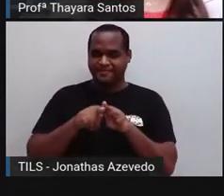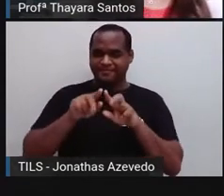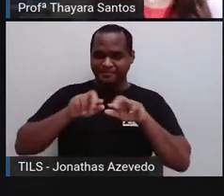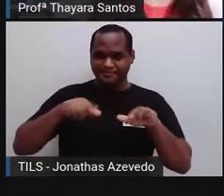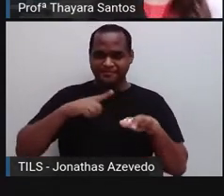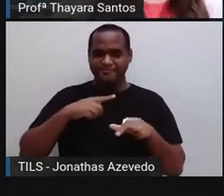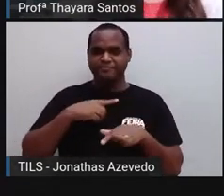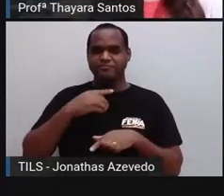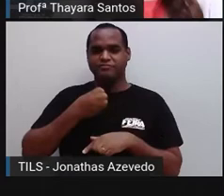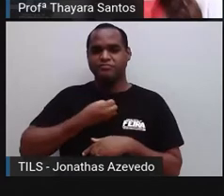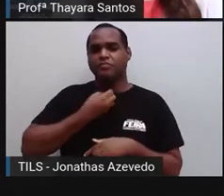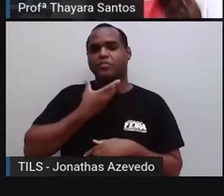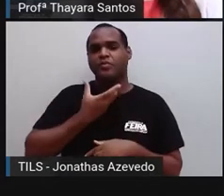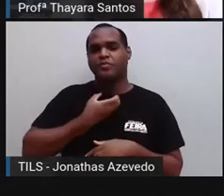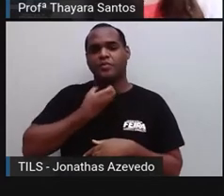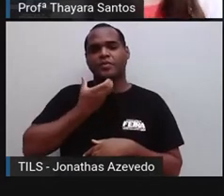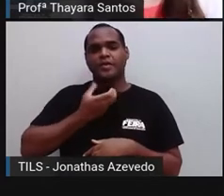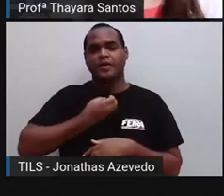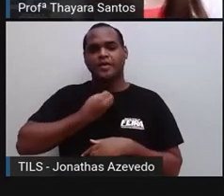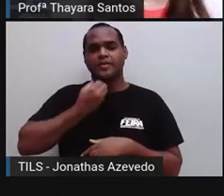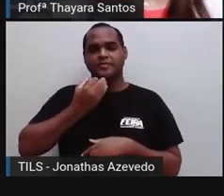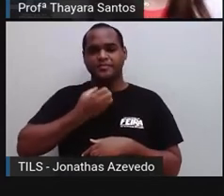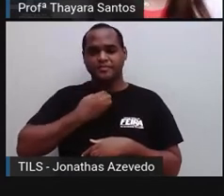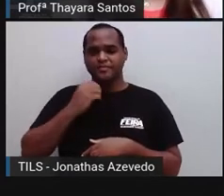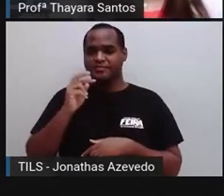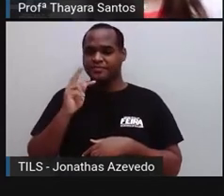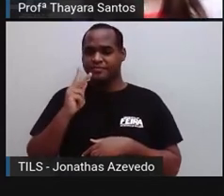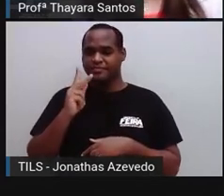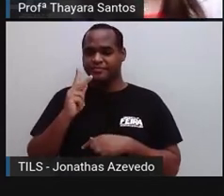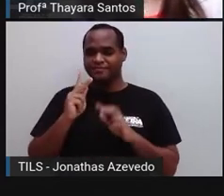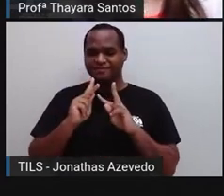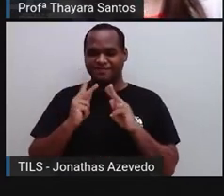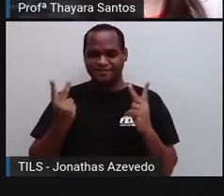substâncias específicas que a gente chama de hormônios.